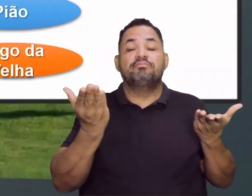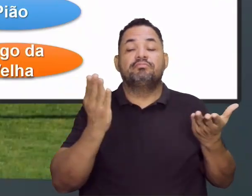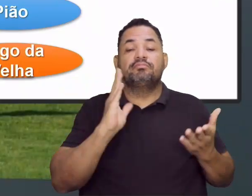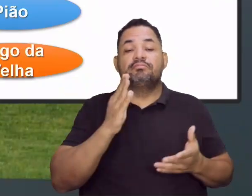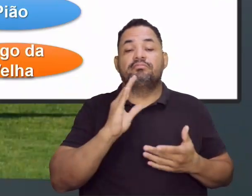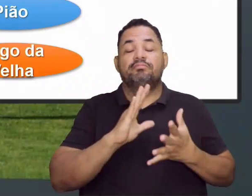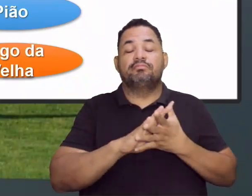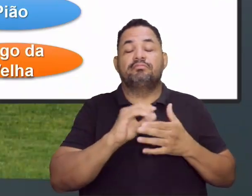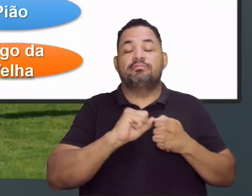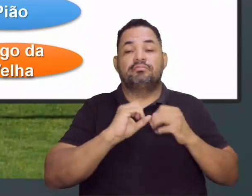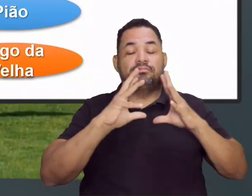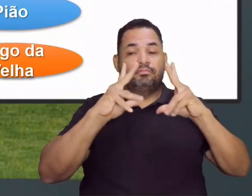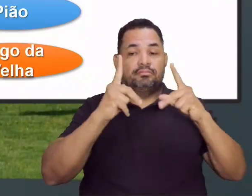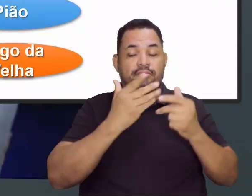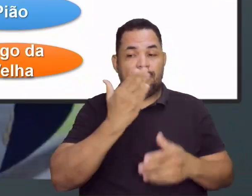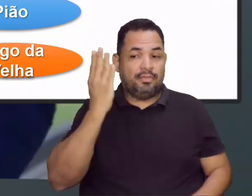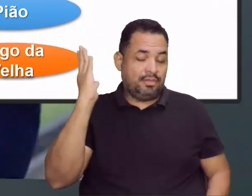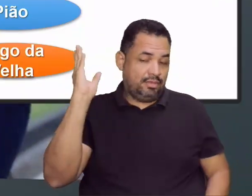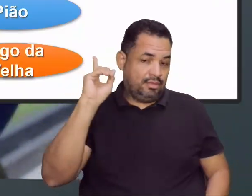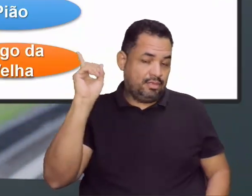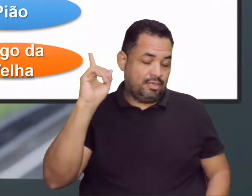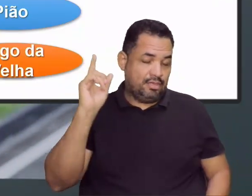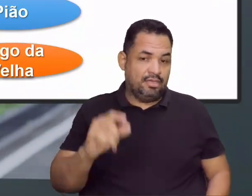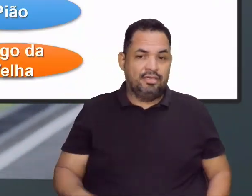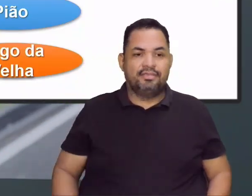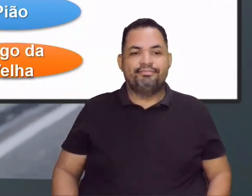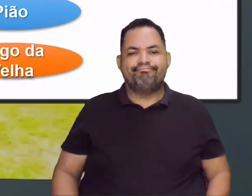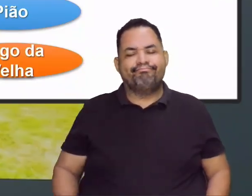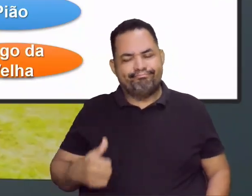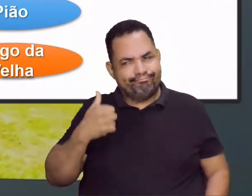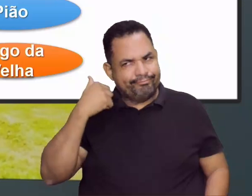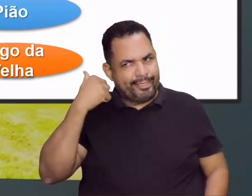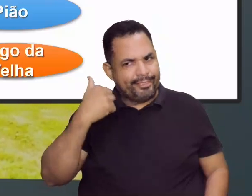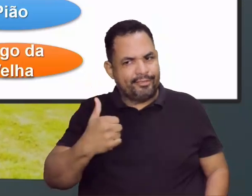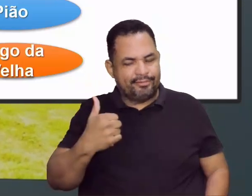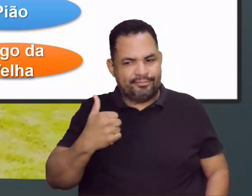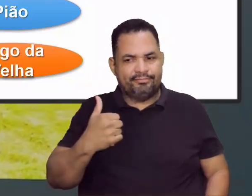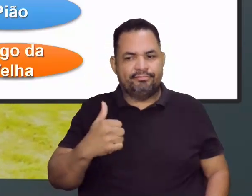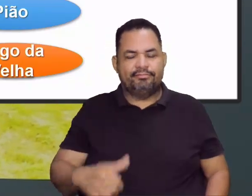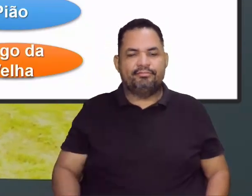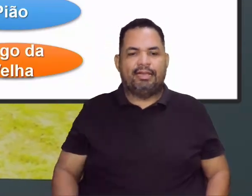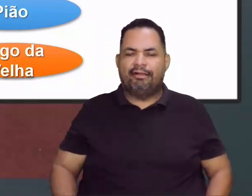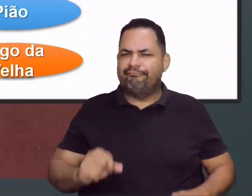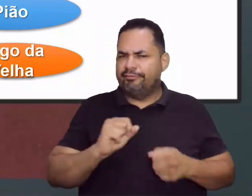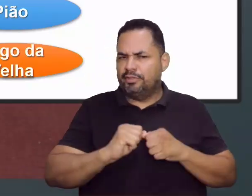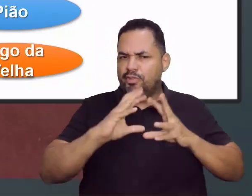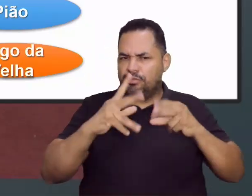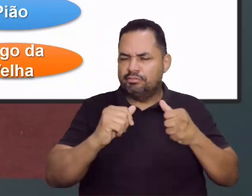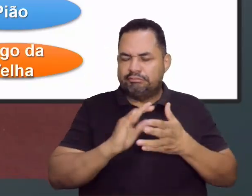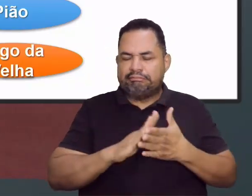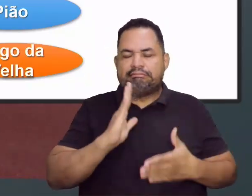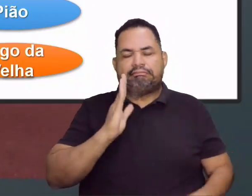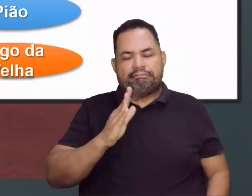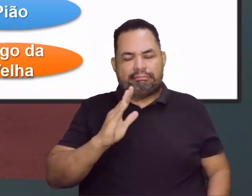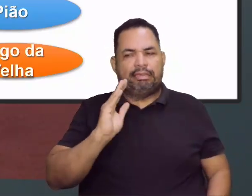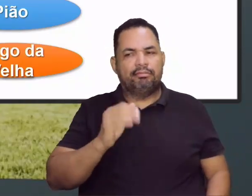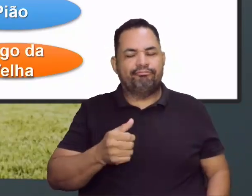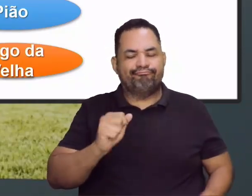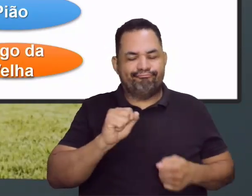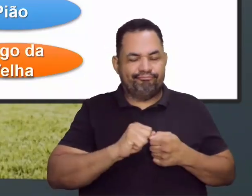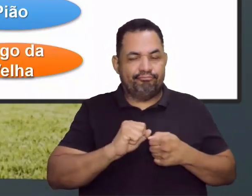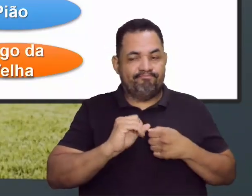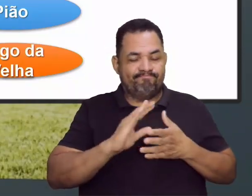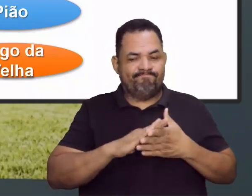prof, eu já fiz todas que estão aí próximo de vocês. Que maravilha! Olha, prof, eu já fiz todas essas práticas, já vivenciei todas